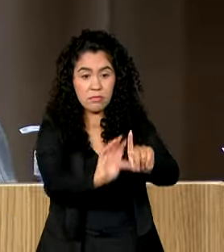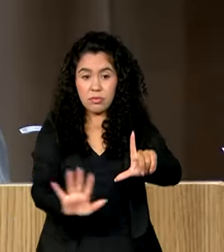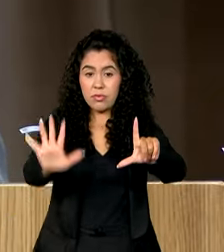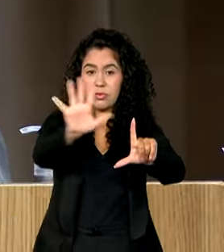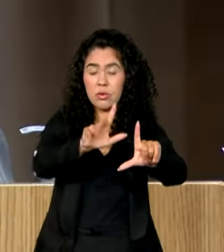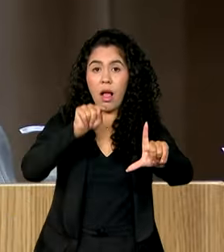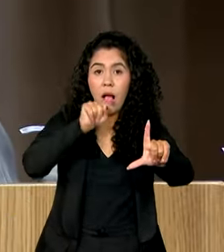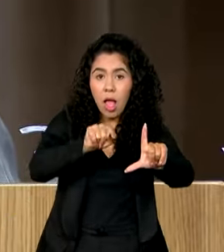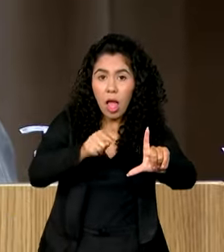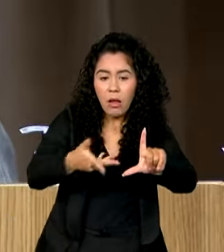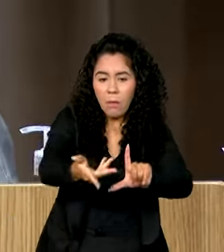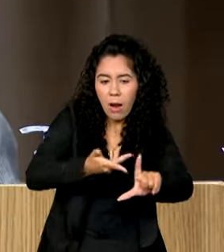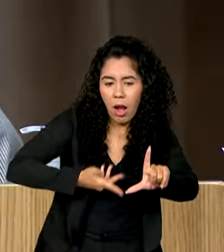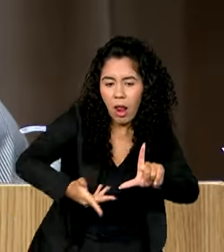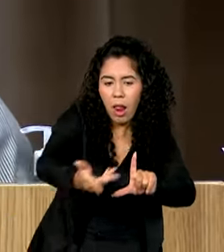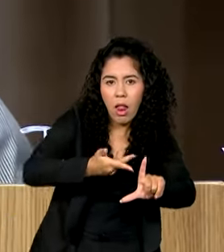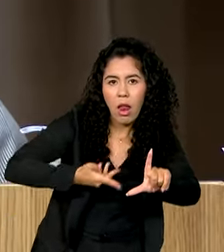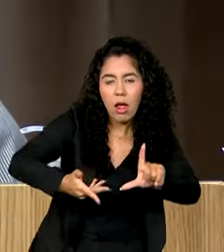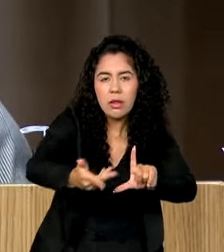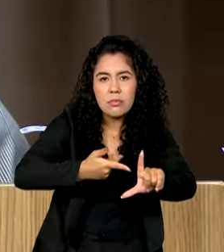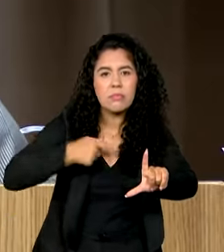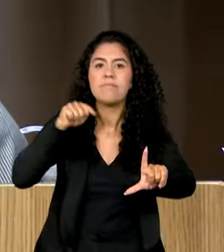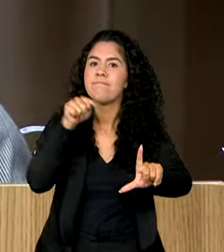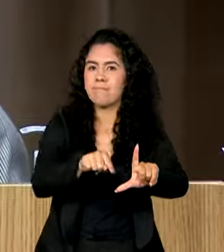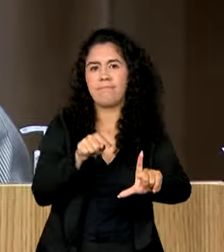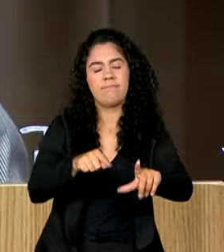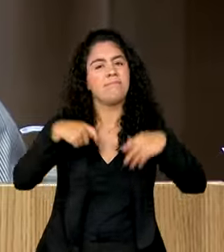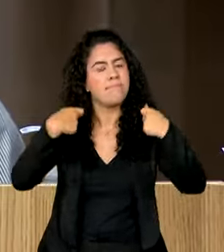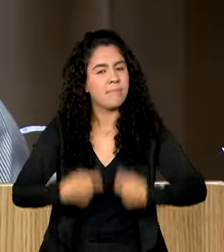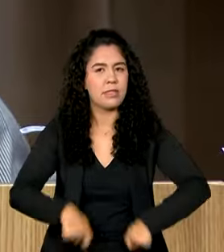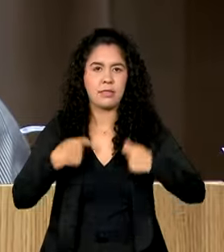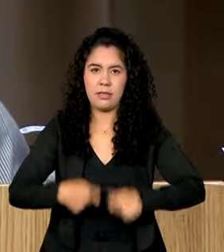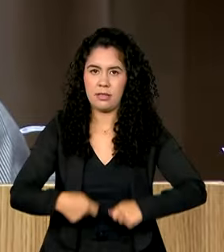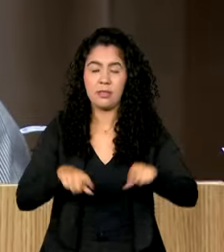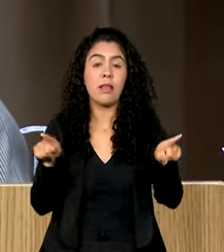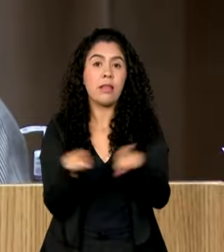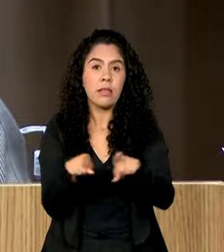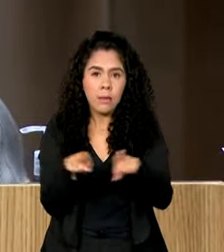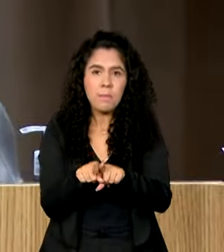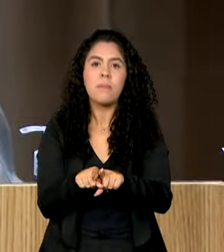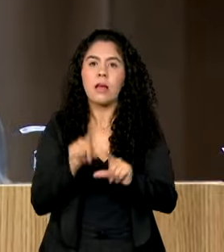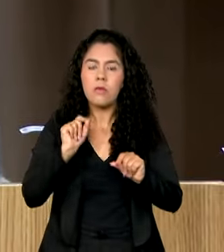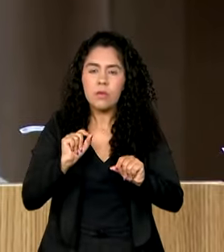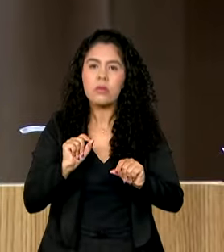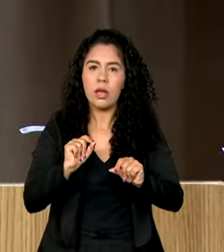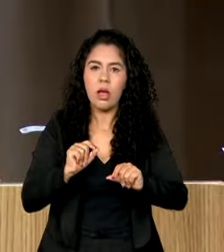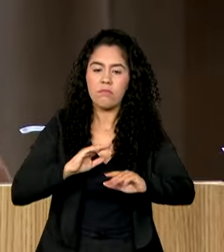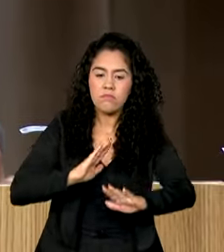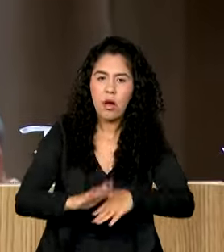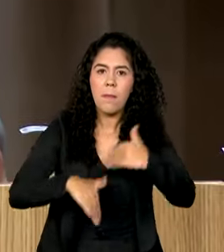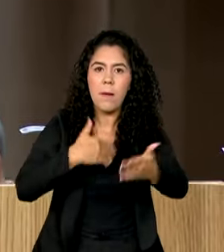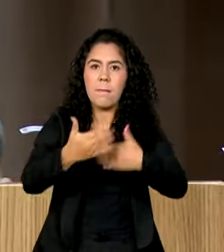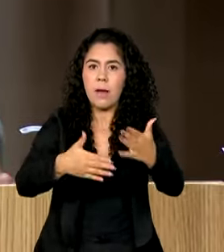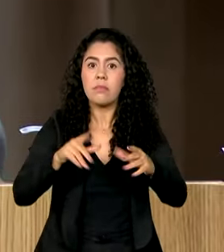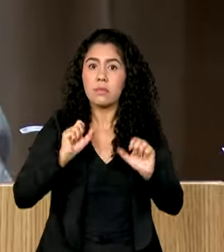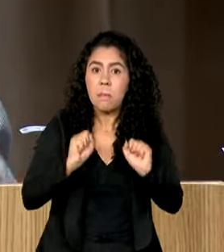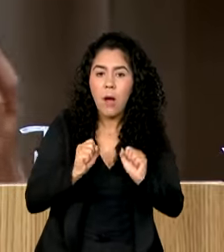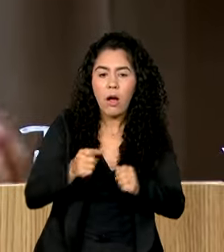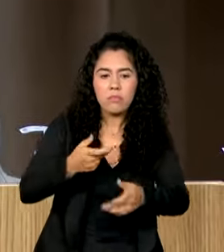ele precisa e será, cada vez mais, um mapa colaborativo vivo,